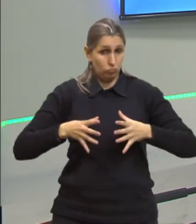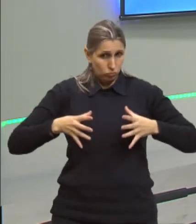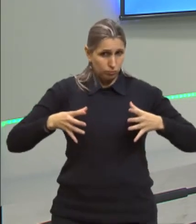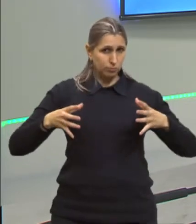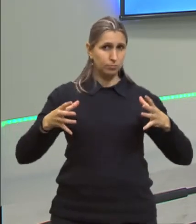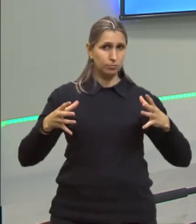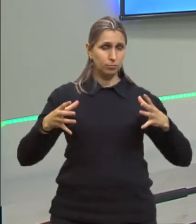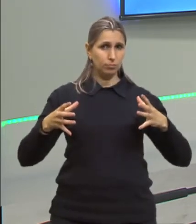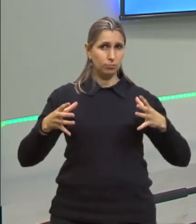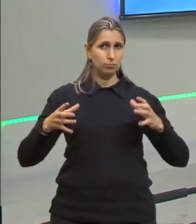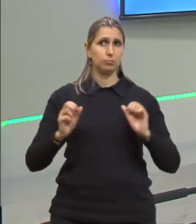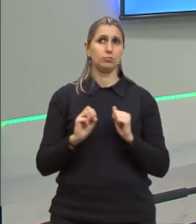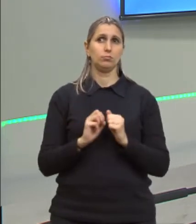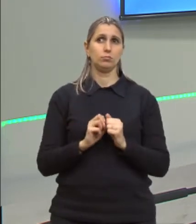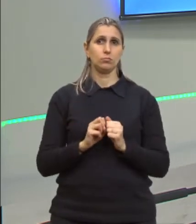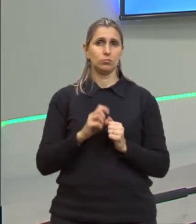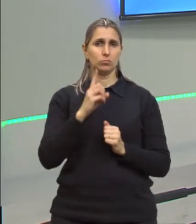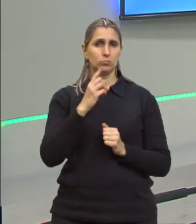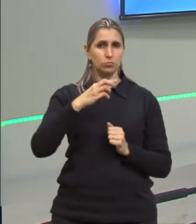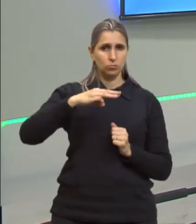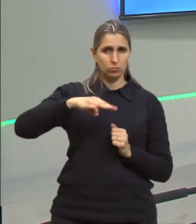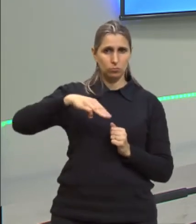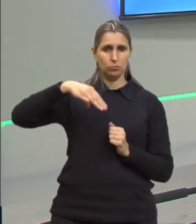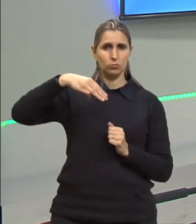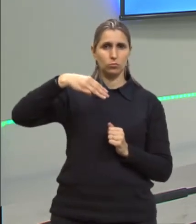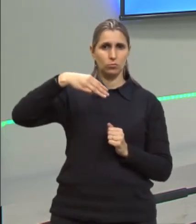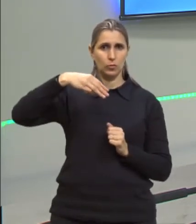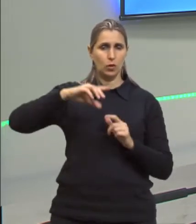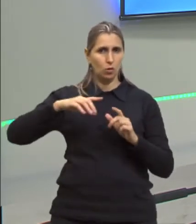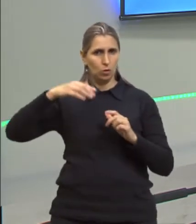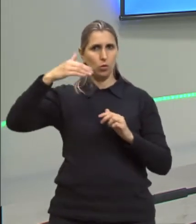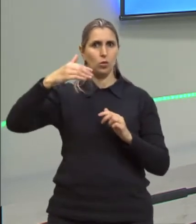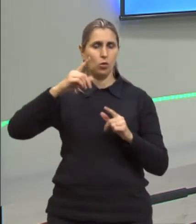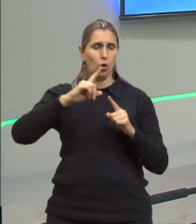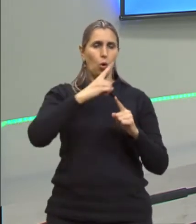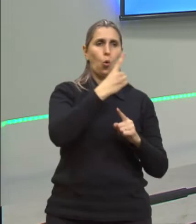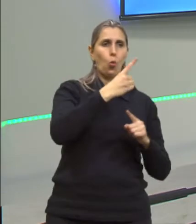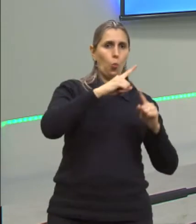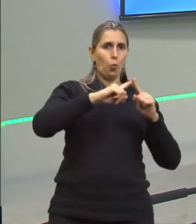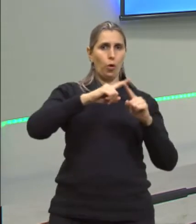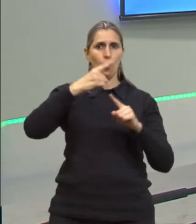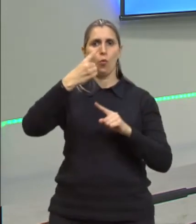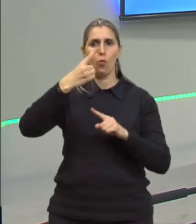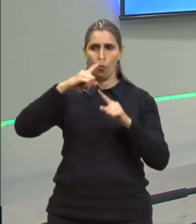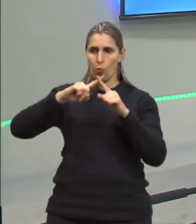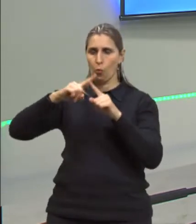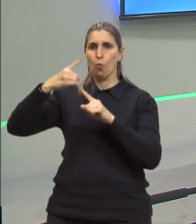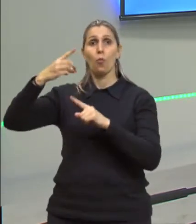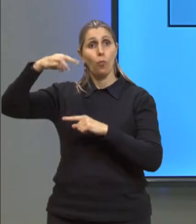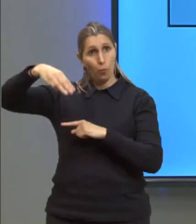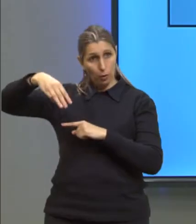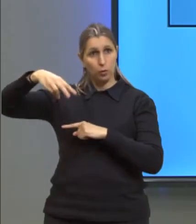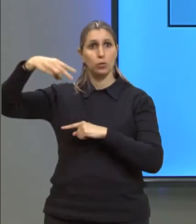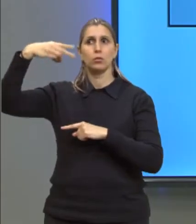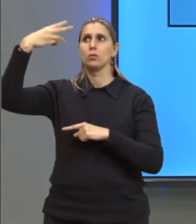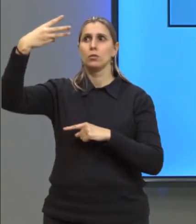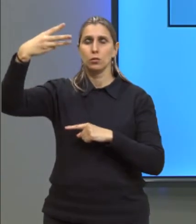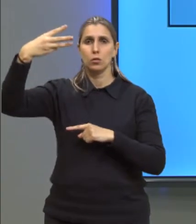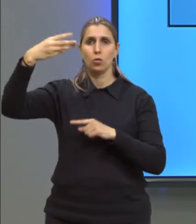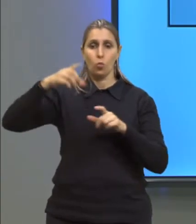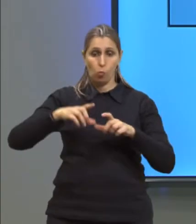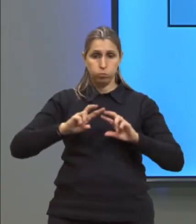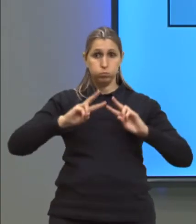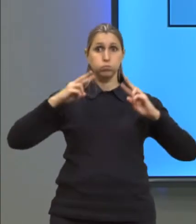aumentado, vai ser um metro aumentado, um metro aumentado, vezes um metro aumentado. Então, nós temos aqui o processo de dilatação